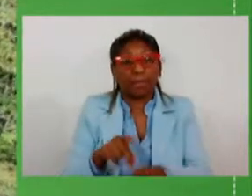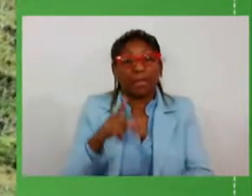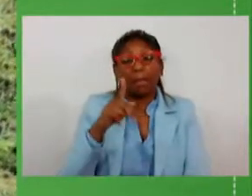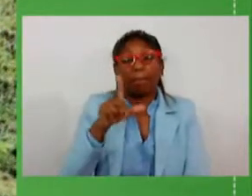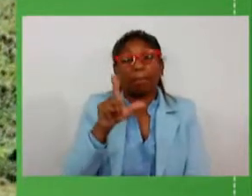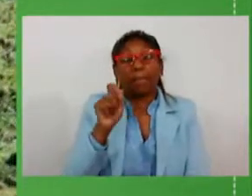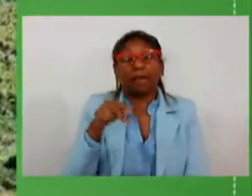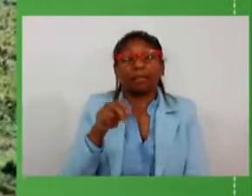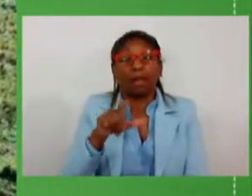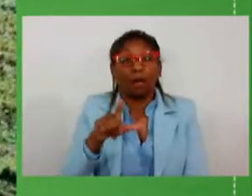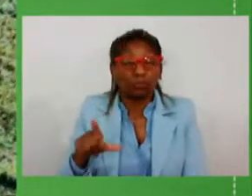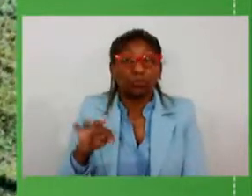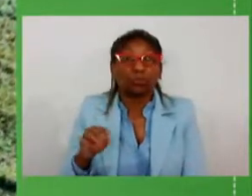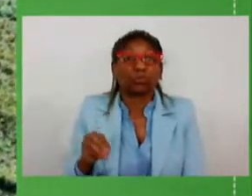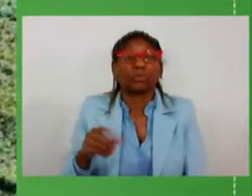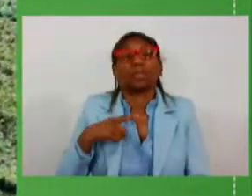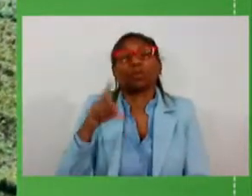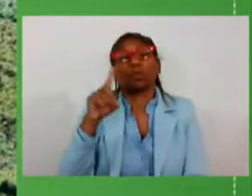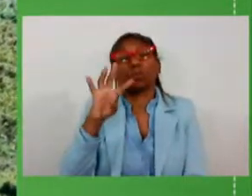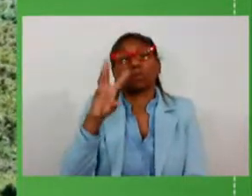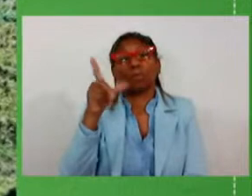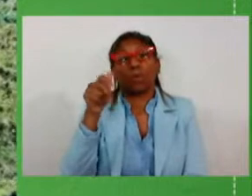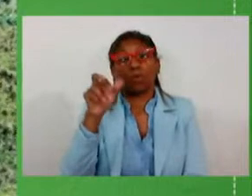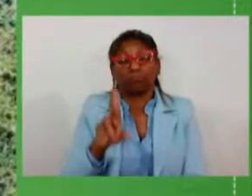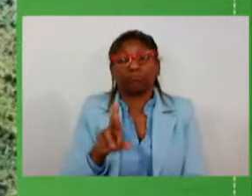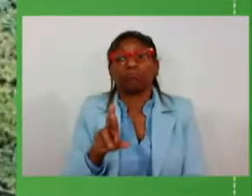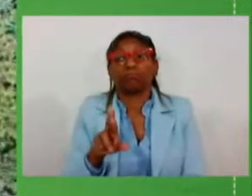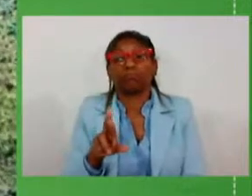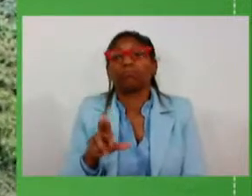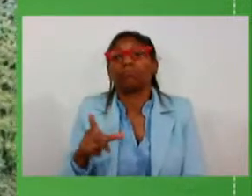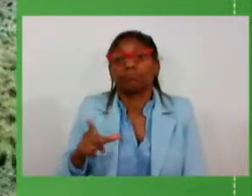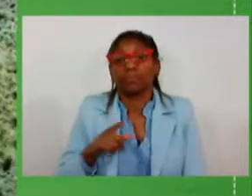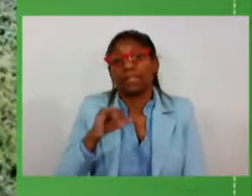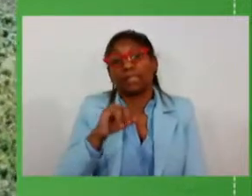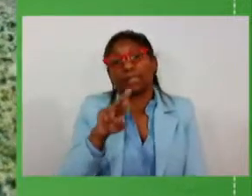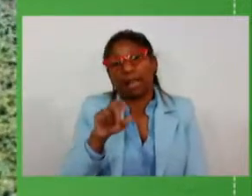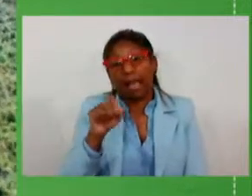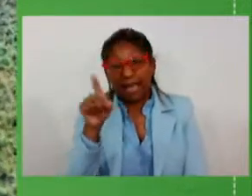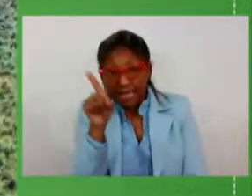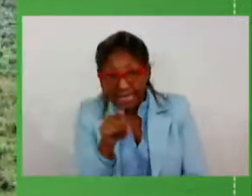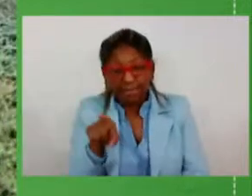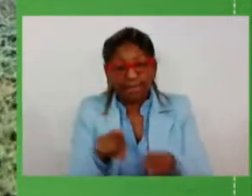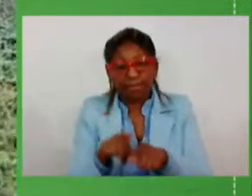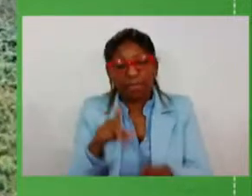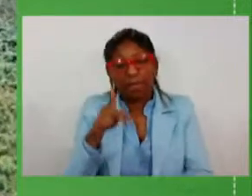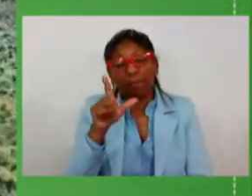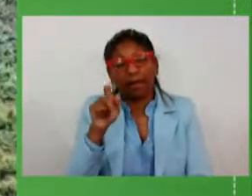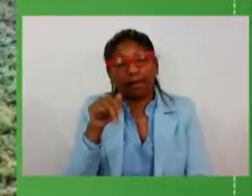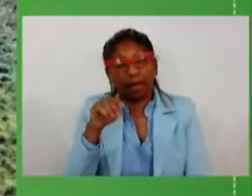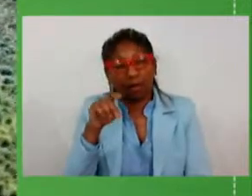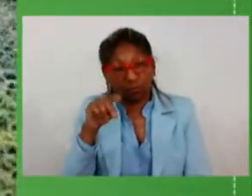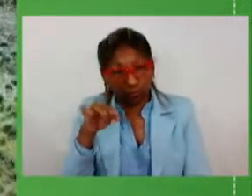12 milhões de reais para a conclusão da ligação entre Iraí e Planalto na RS 324